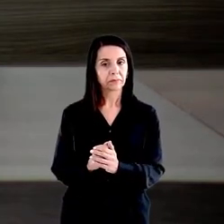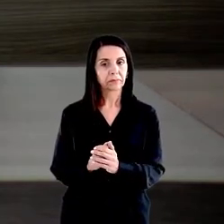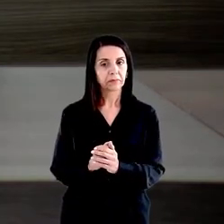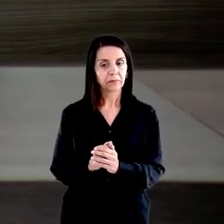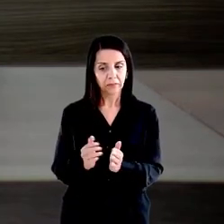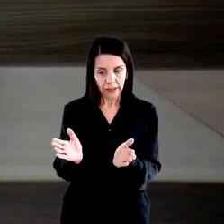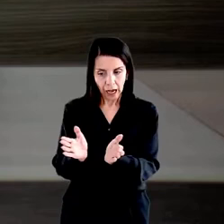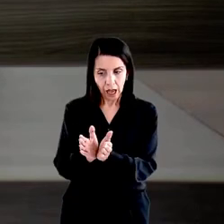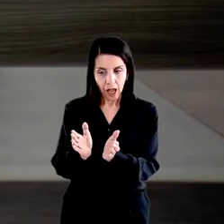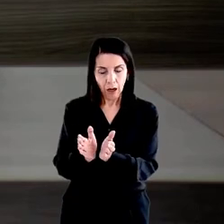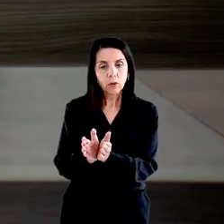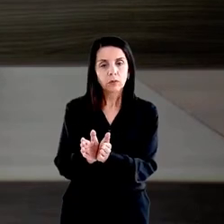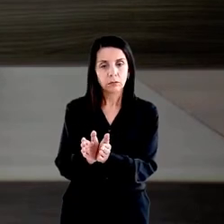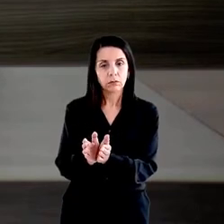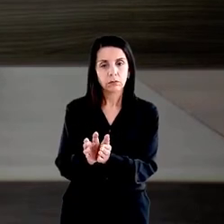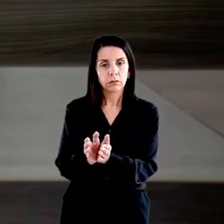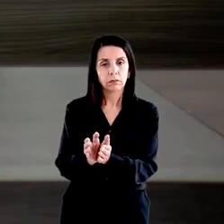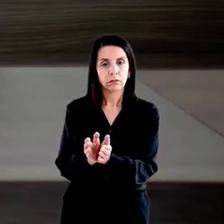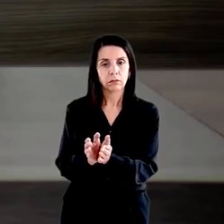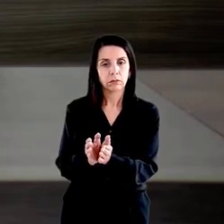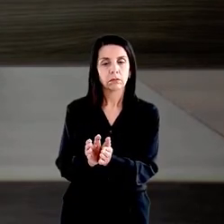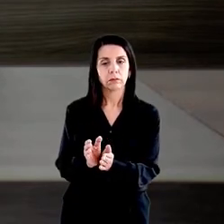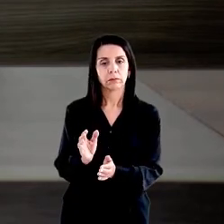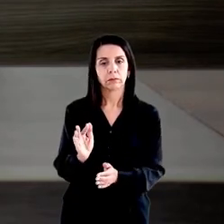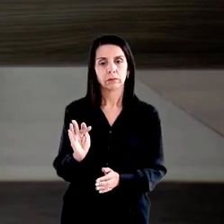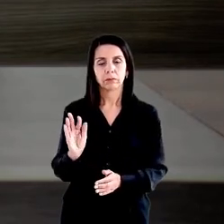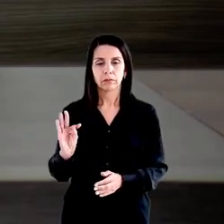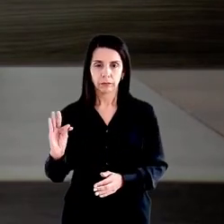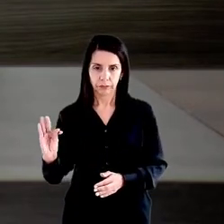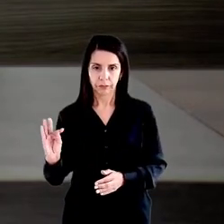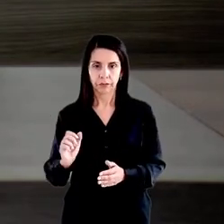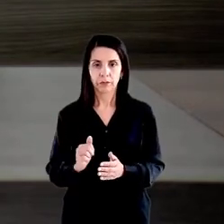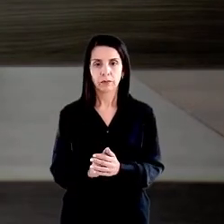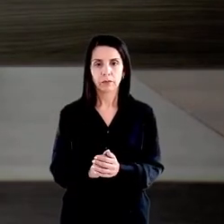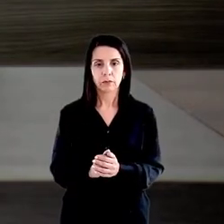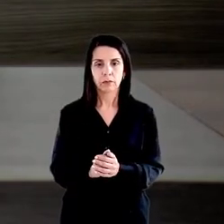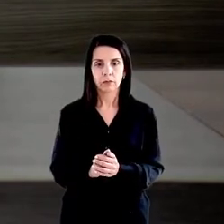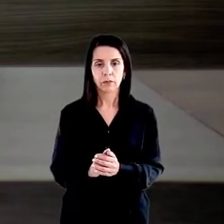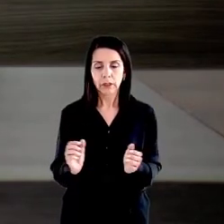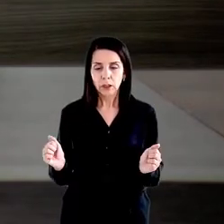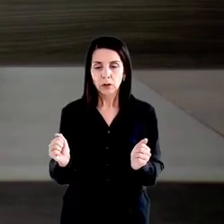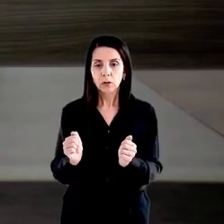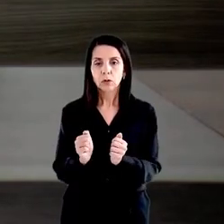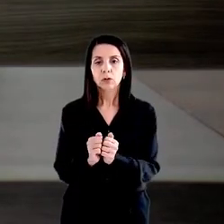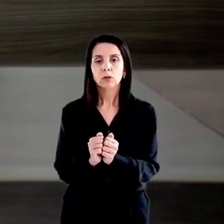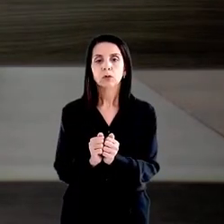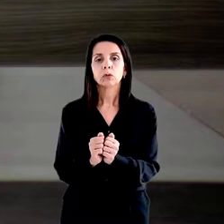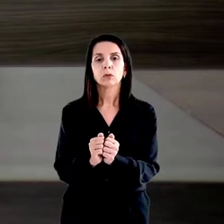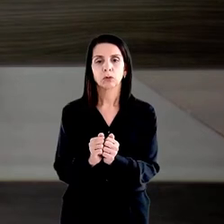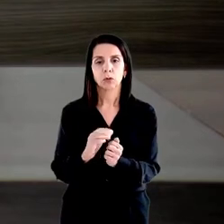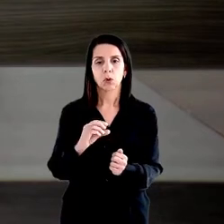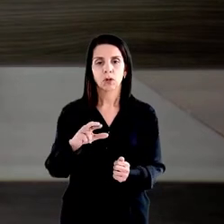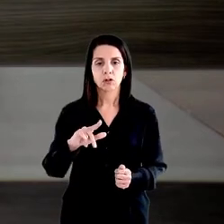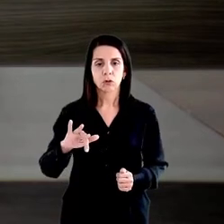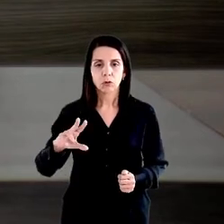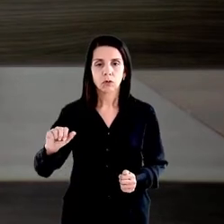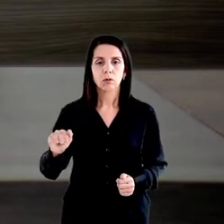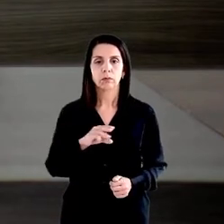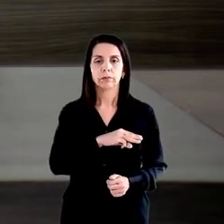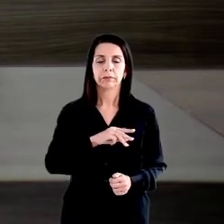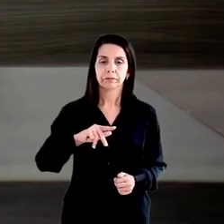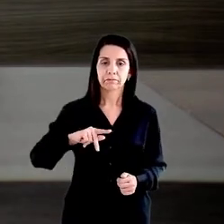trabalho é que, de fato, associado aqui à corrigidoria do Conselho Nacional, a gente reverta. Eu